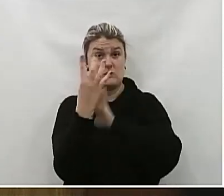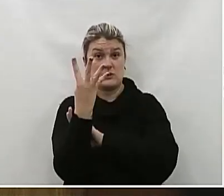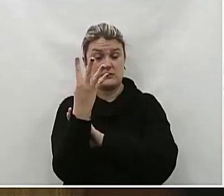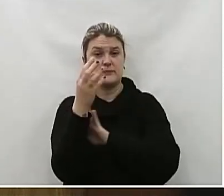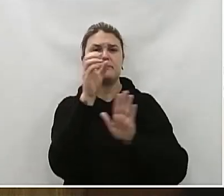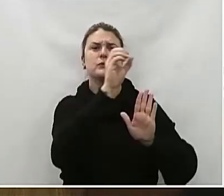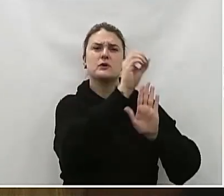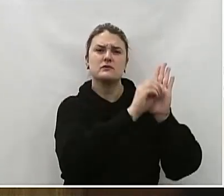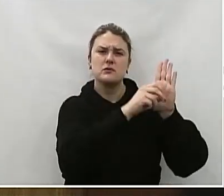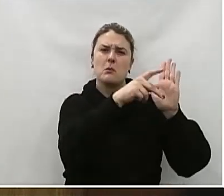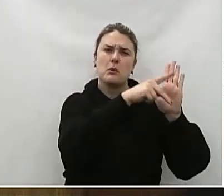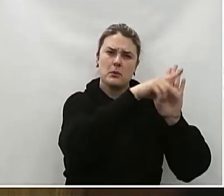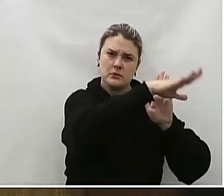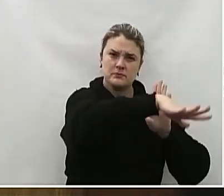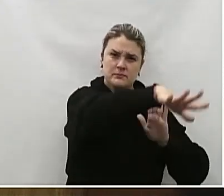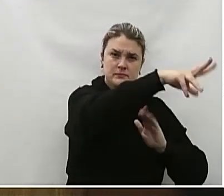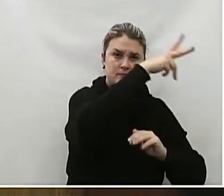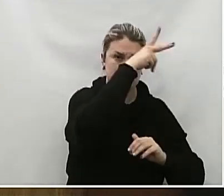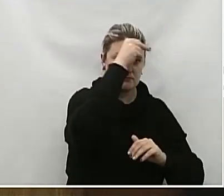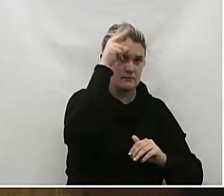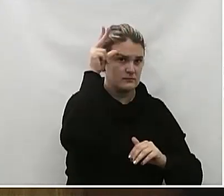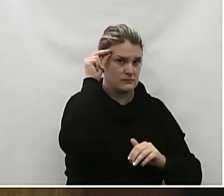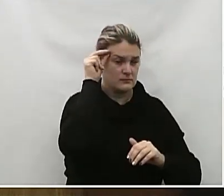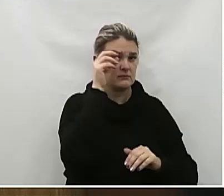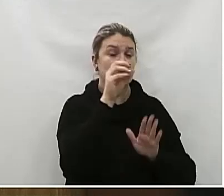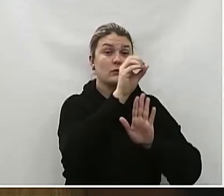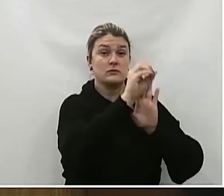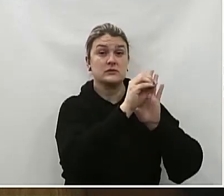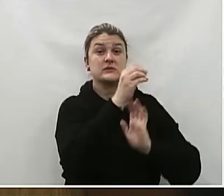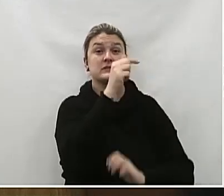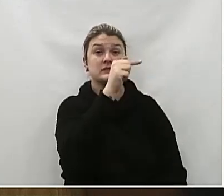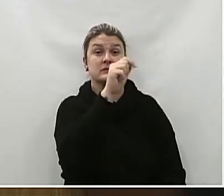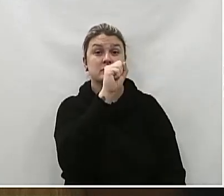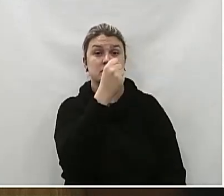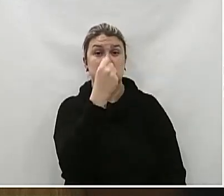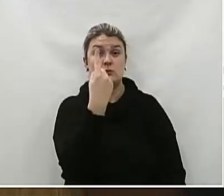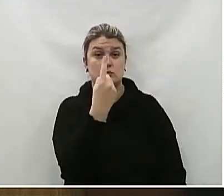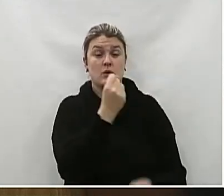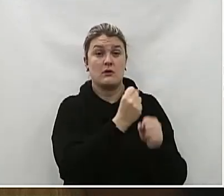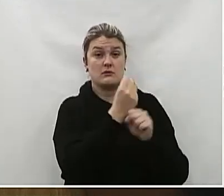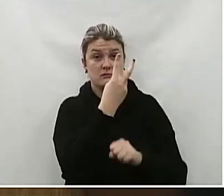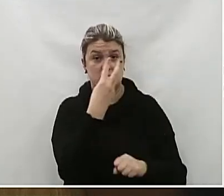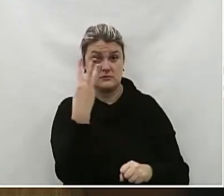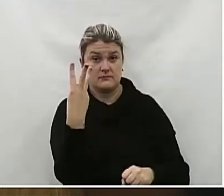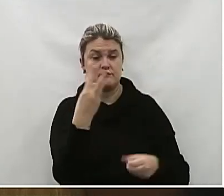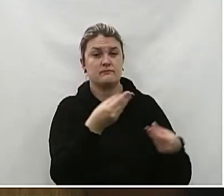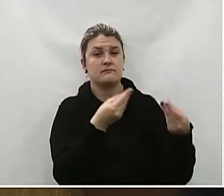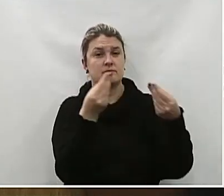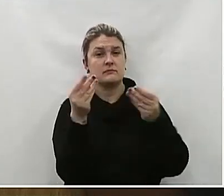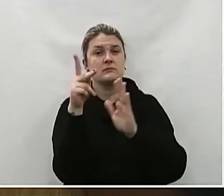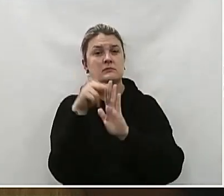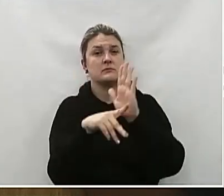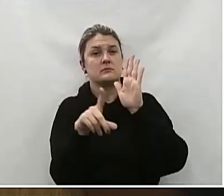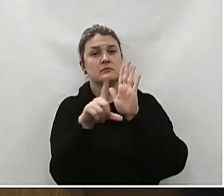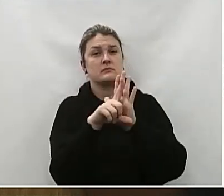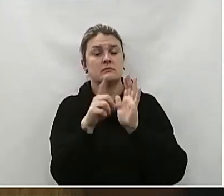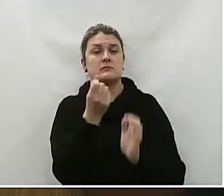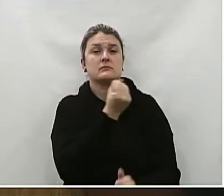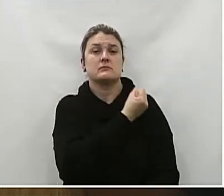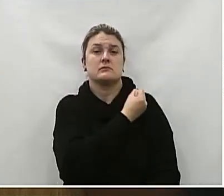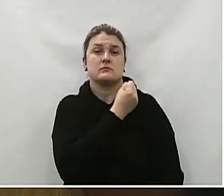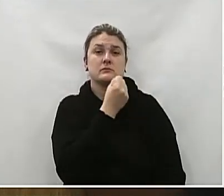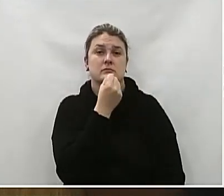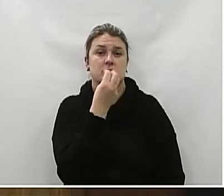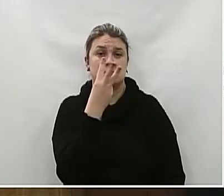Ofícios do Executivo Ofício 781 de 2023 Encaminha projeto de lei ordinária